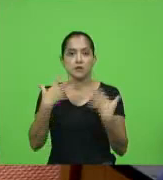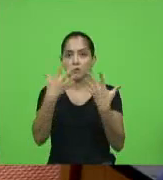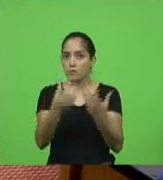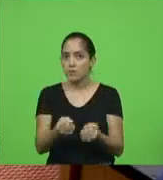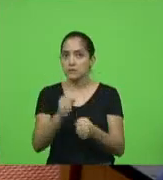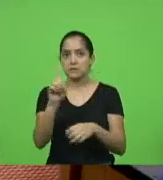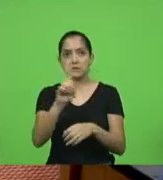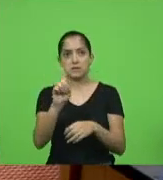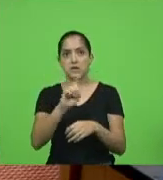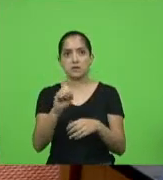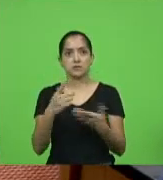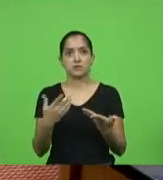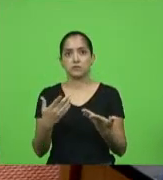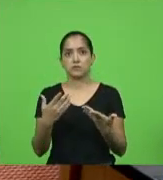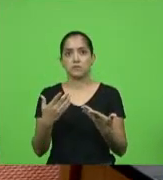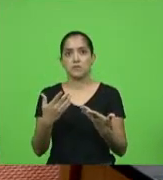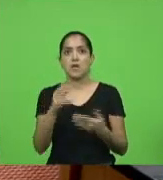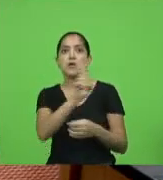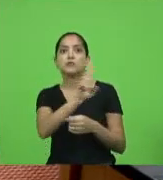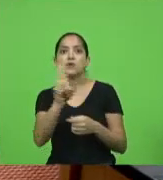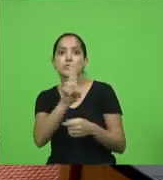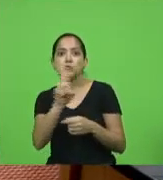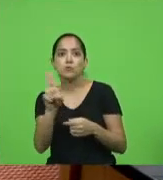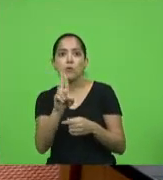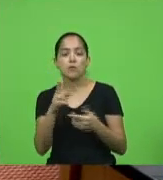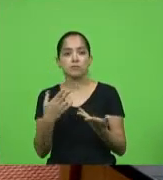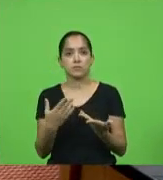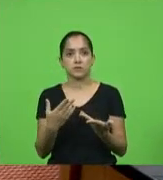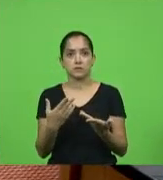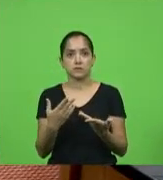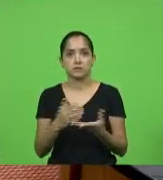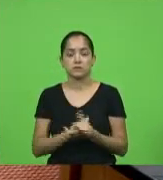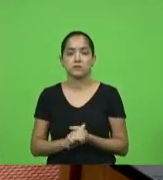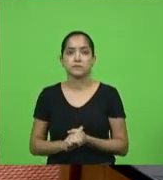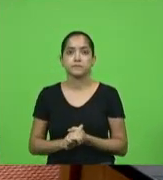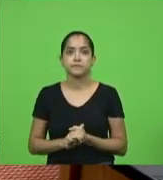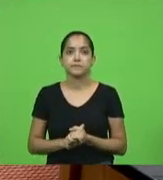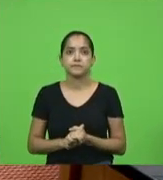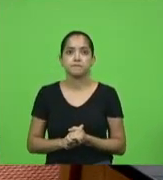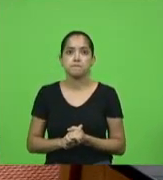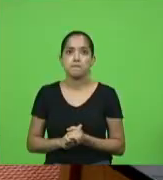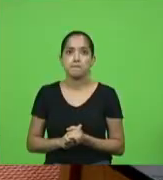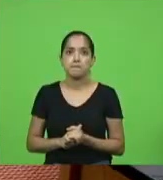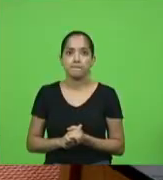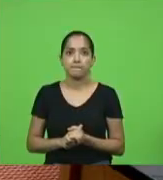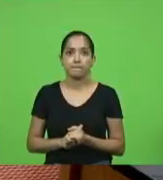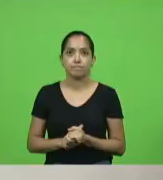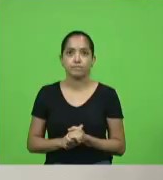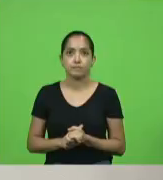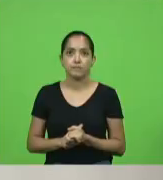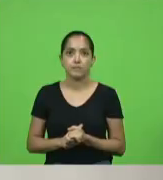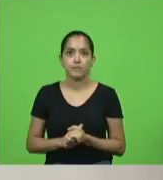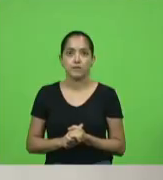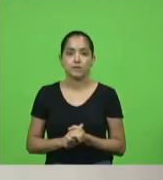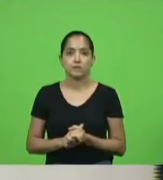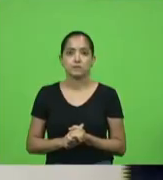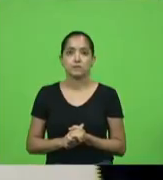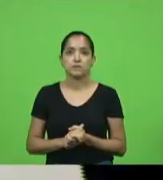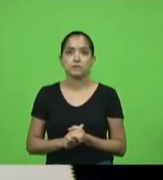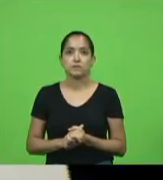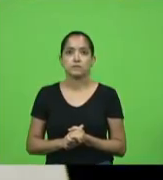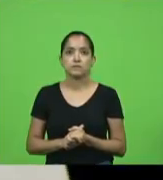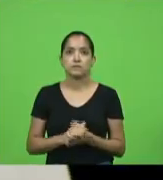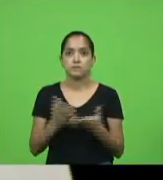sou Miss TPA, eu tenho nome e sobrenome. Deputada, passaremos agora ao horário destinado aos partidos políticos.